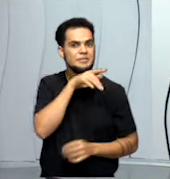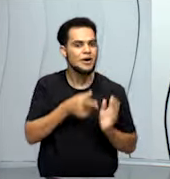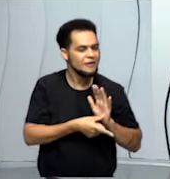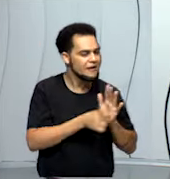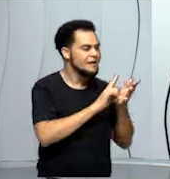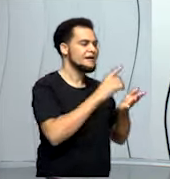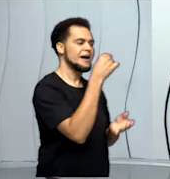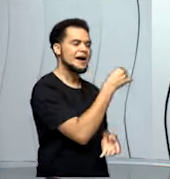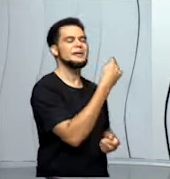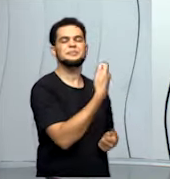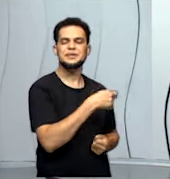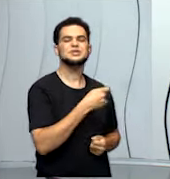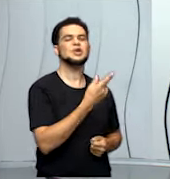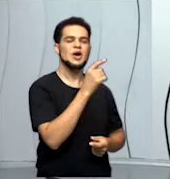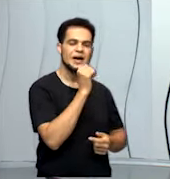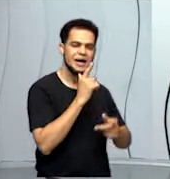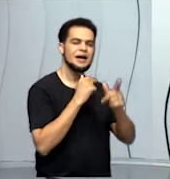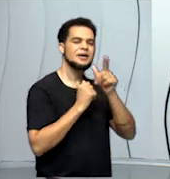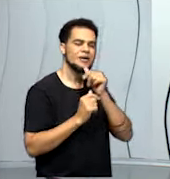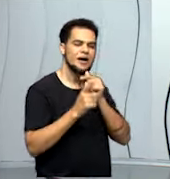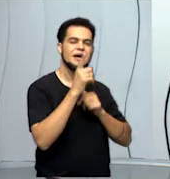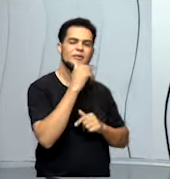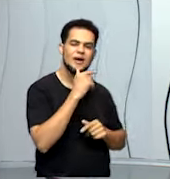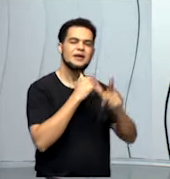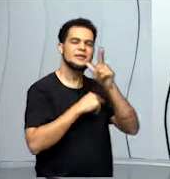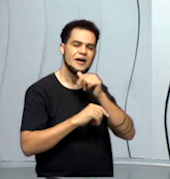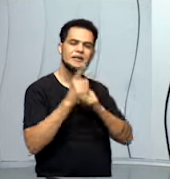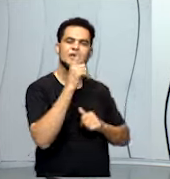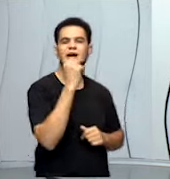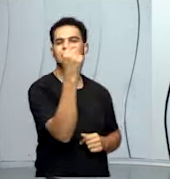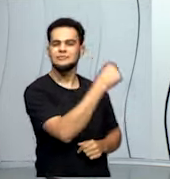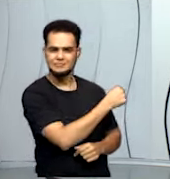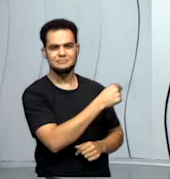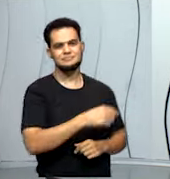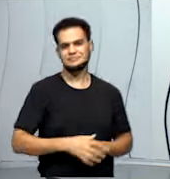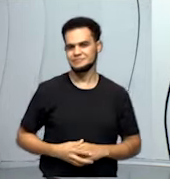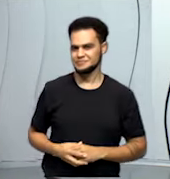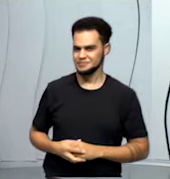bastante água envolvida na produção desse alimento.